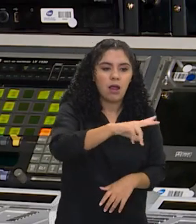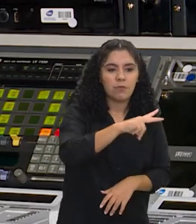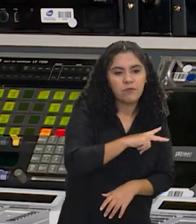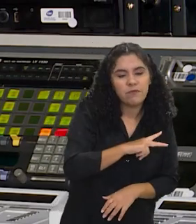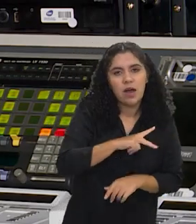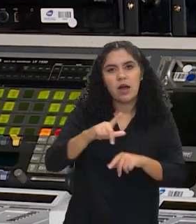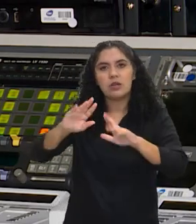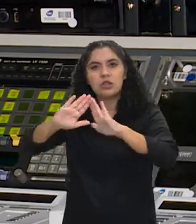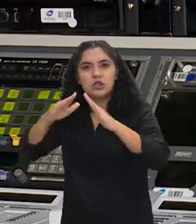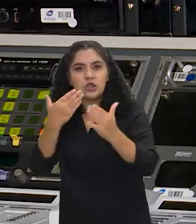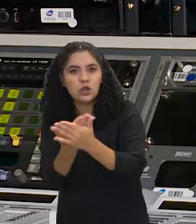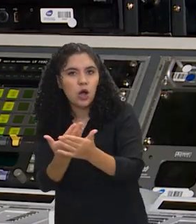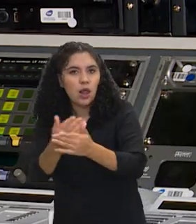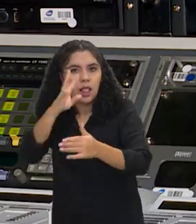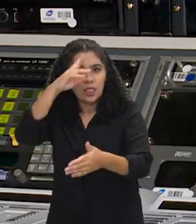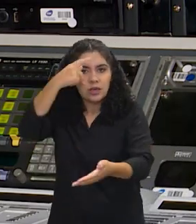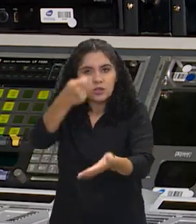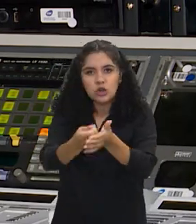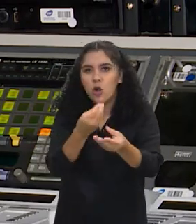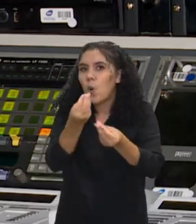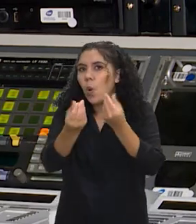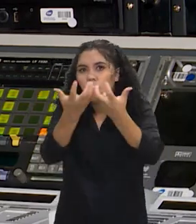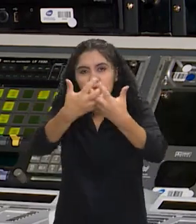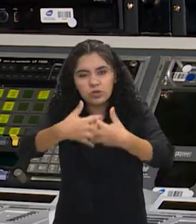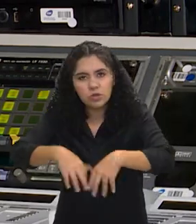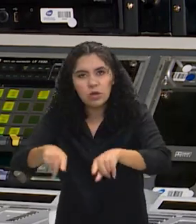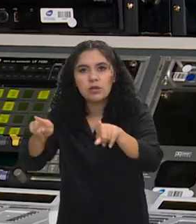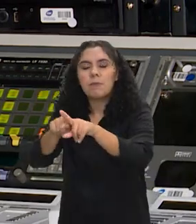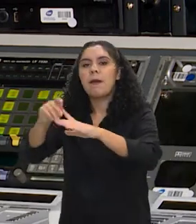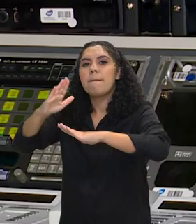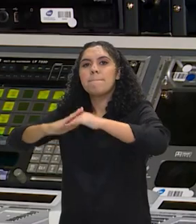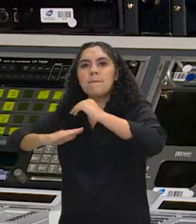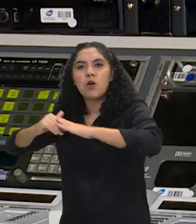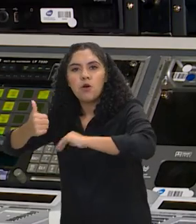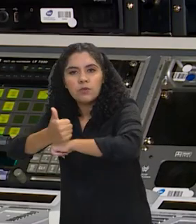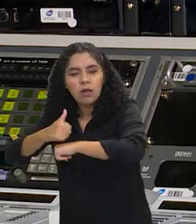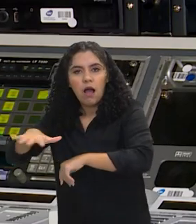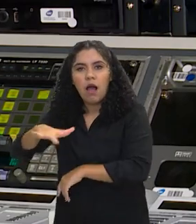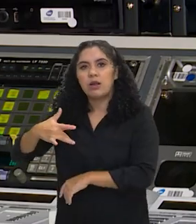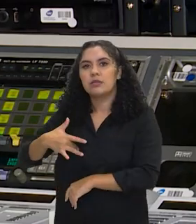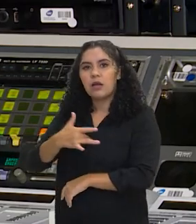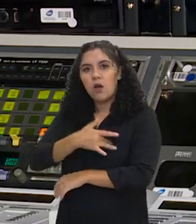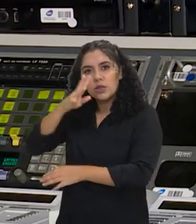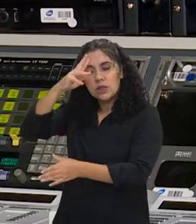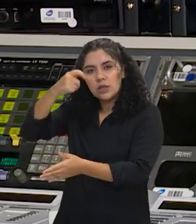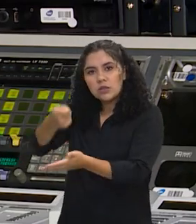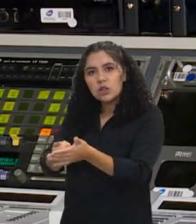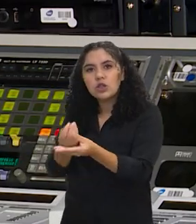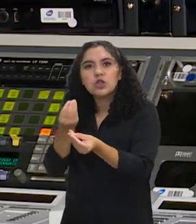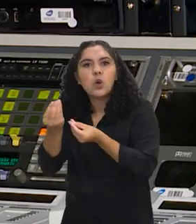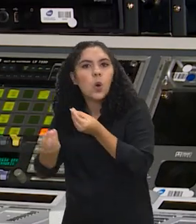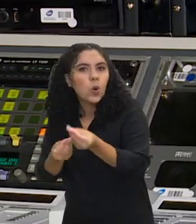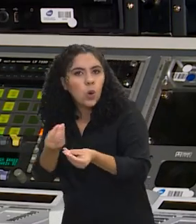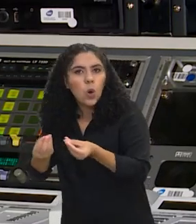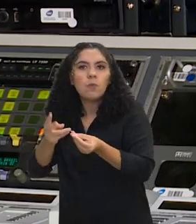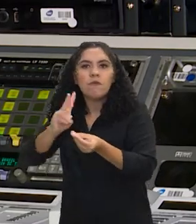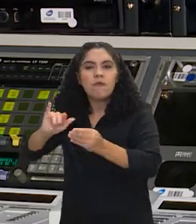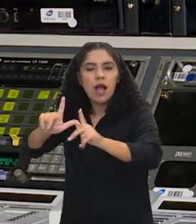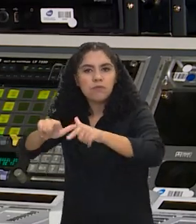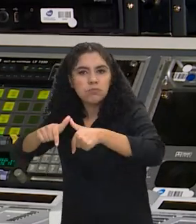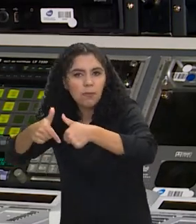É a escola que vai decidir como é que vai acontecer no ambiente escolar. São os profissionais de saúde que vão poder lidar quando os casos chegam